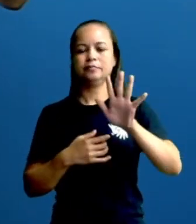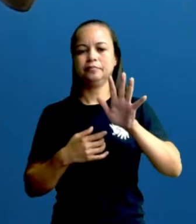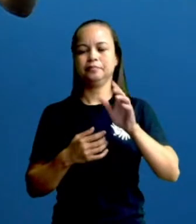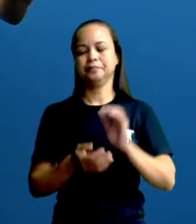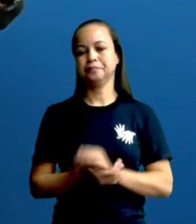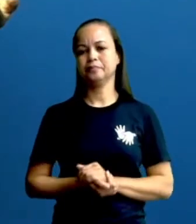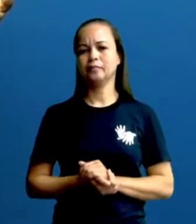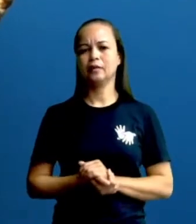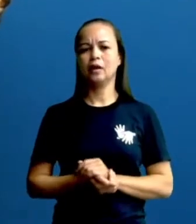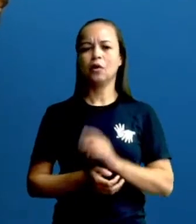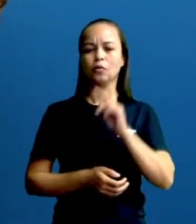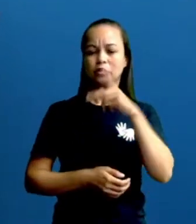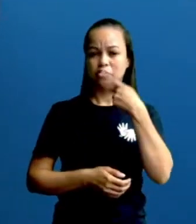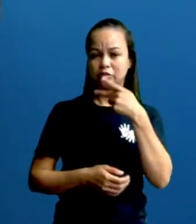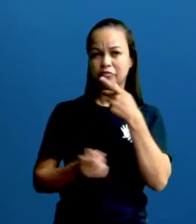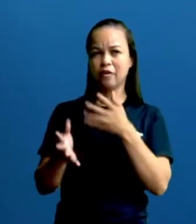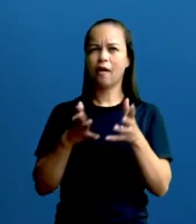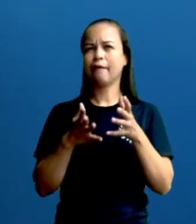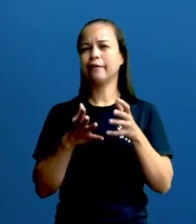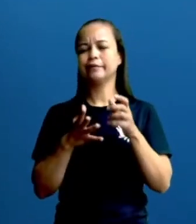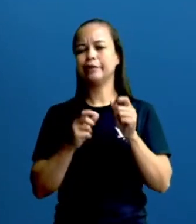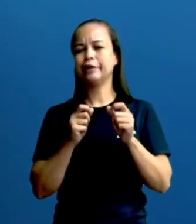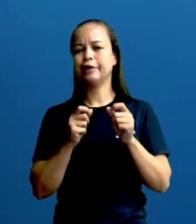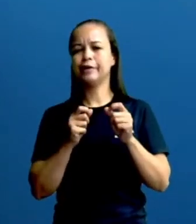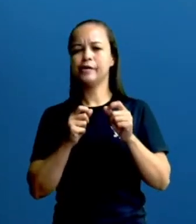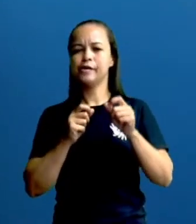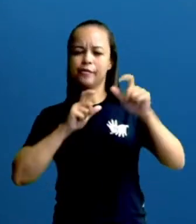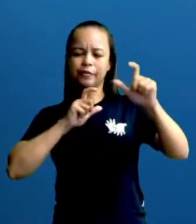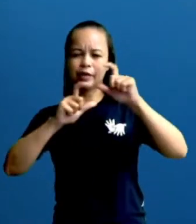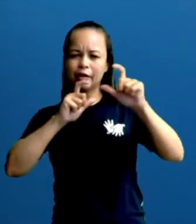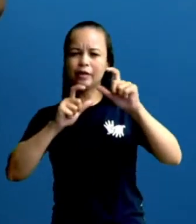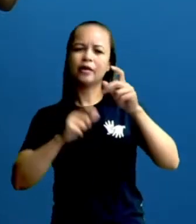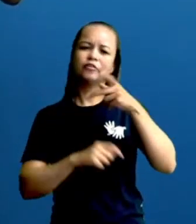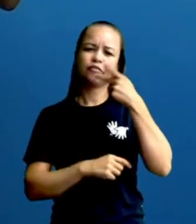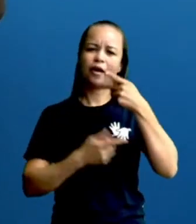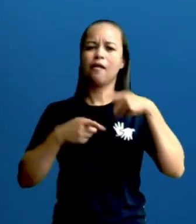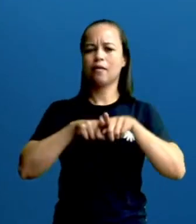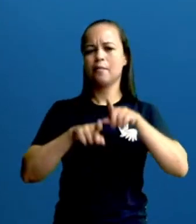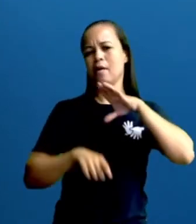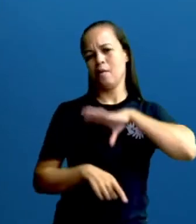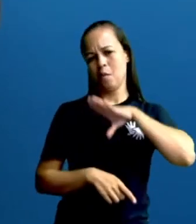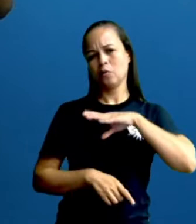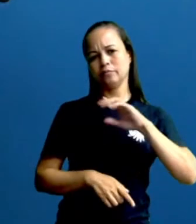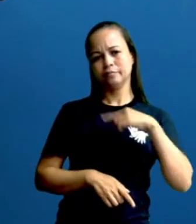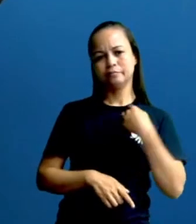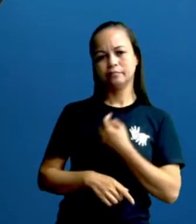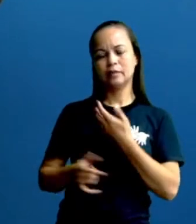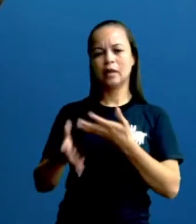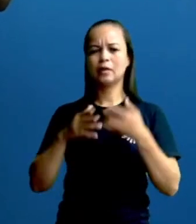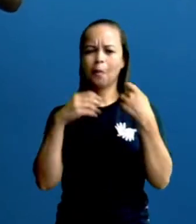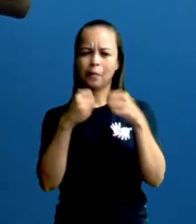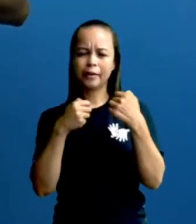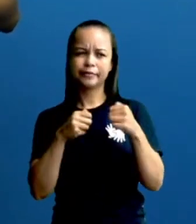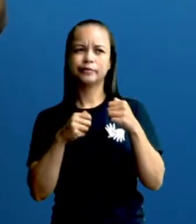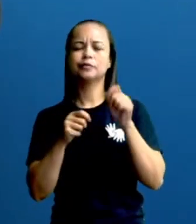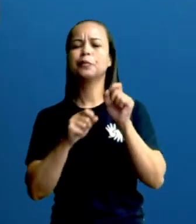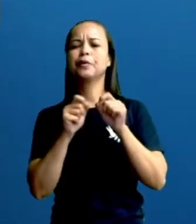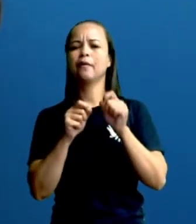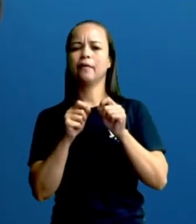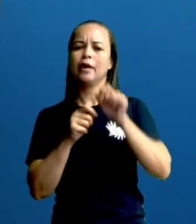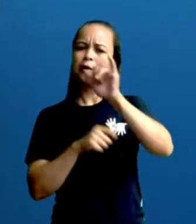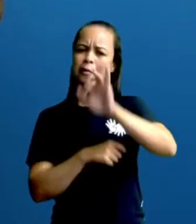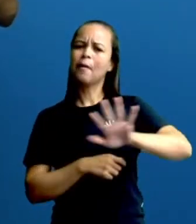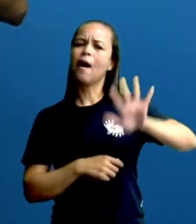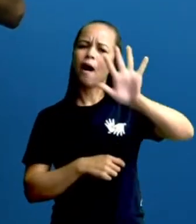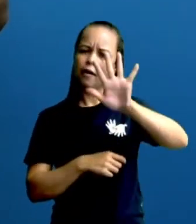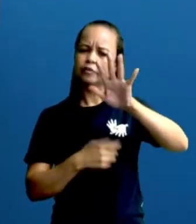lembra também da nossa língua portuguesa, do nosso português, que precisa-se de quê? De imagem e precisa também